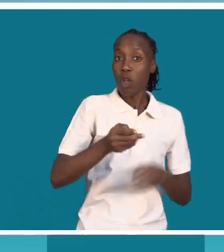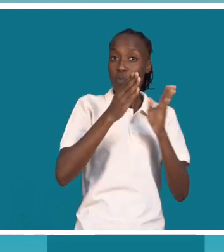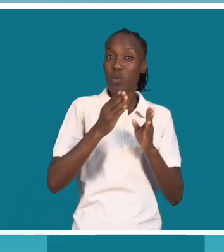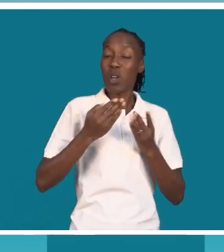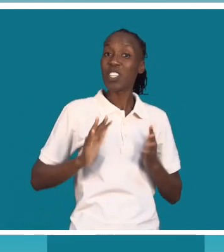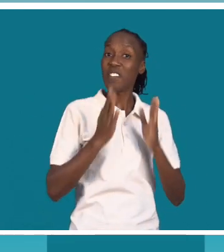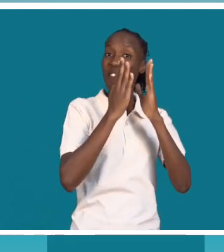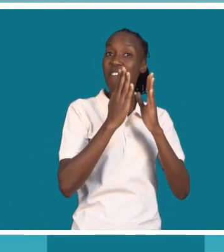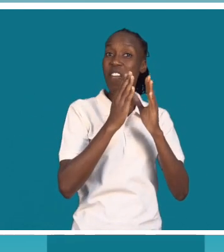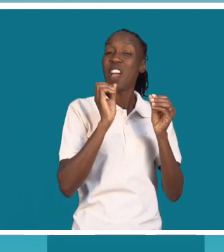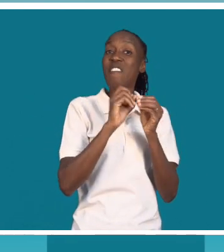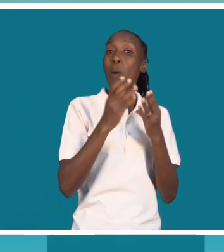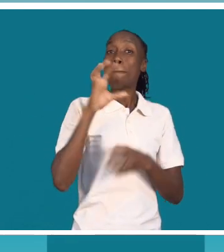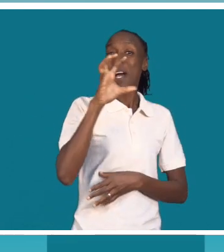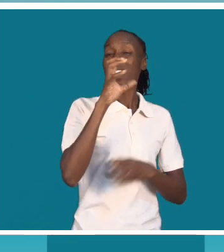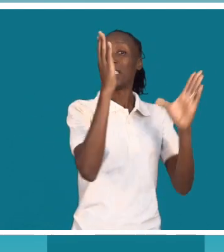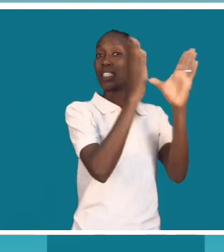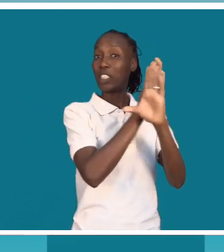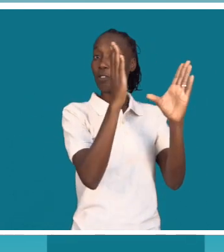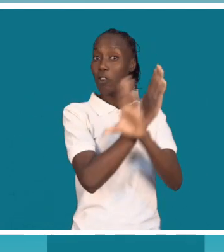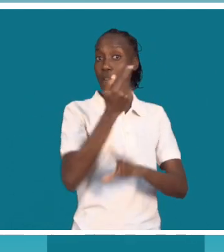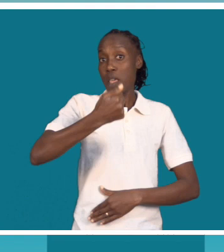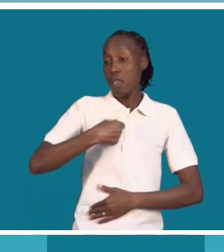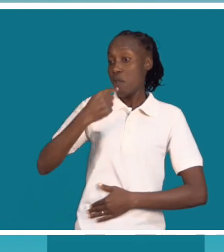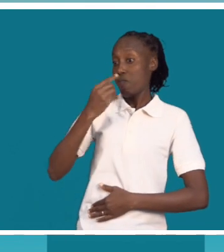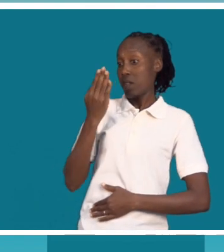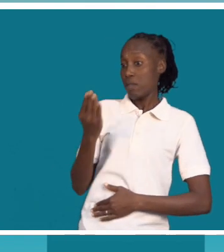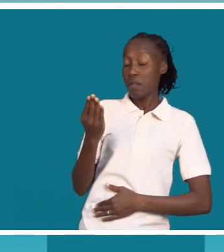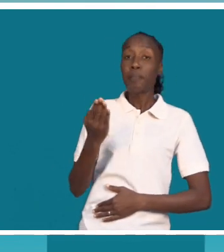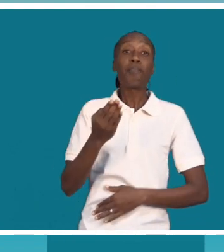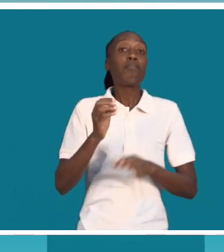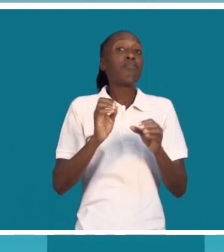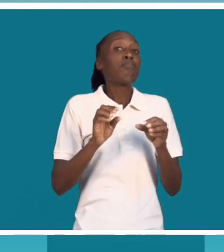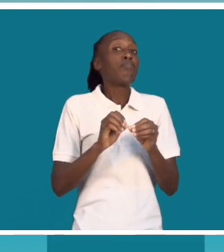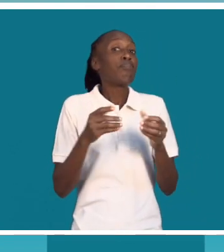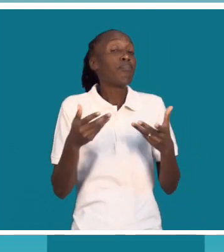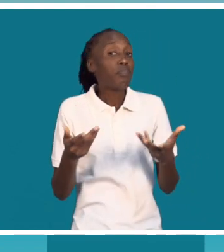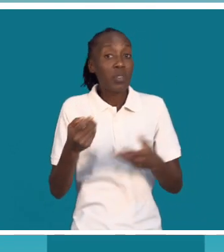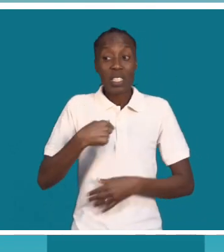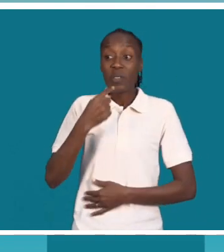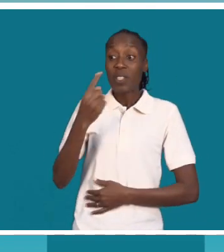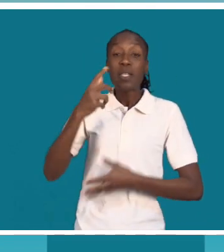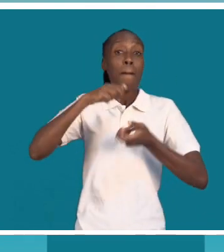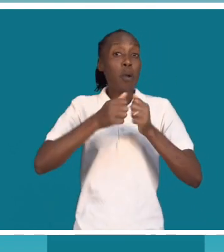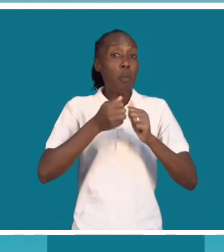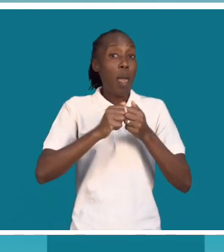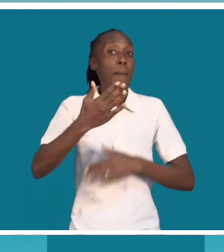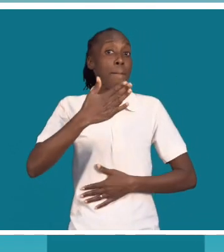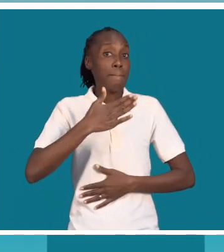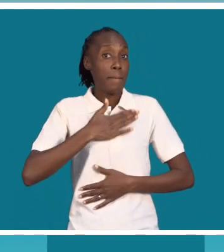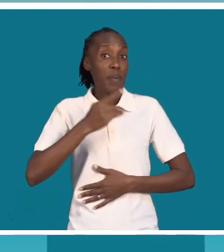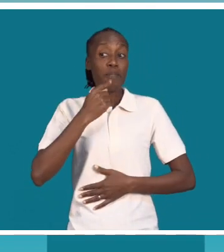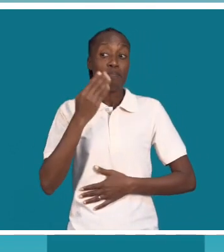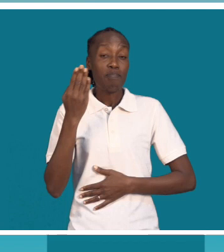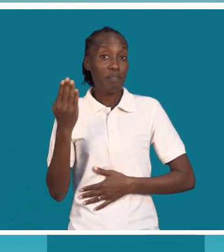estrangeiros. Quando cá chegou, falei do meu problema. Então procuraram saber o que estava